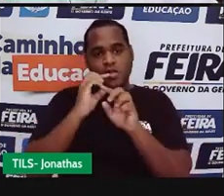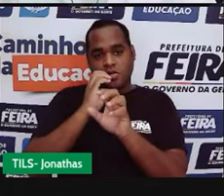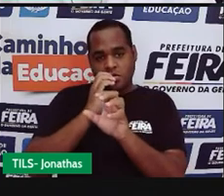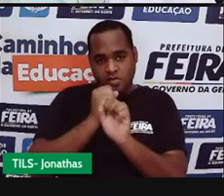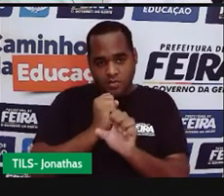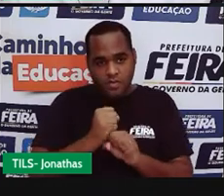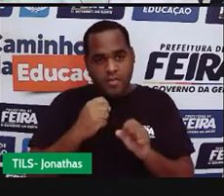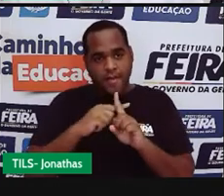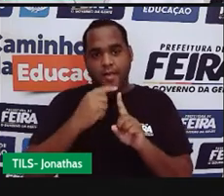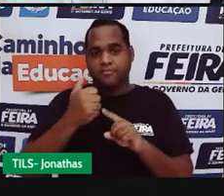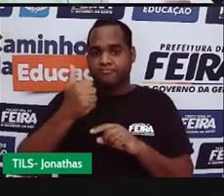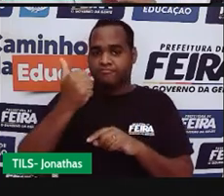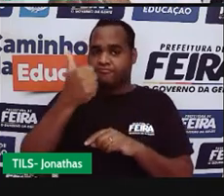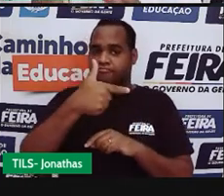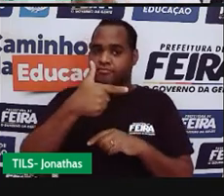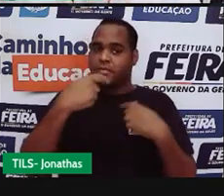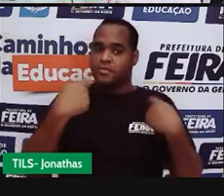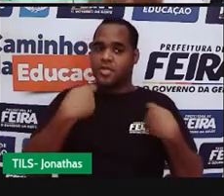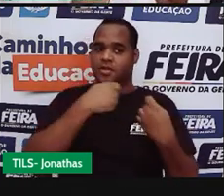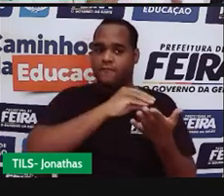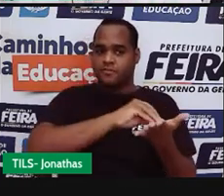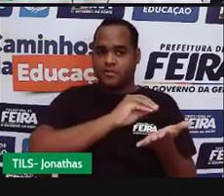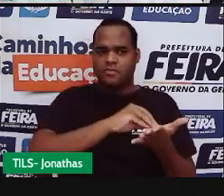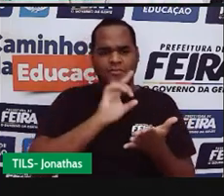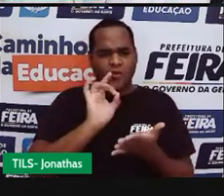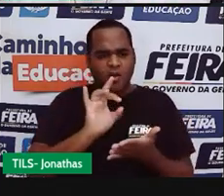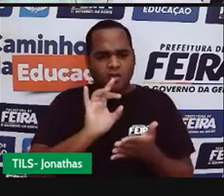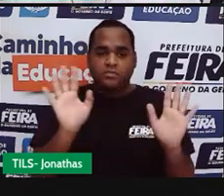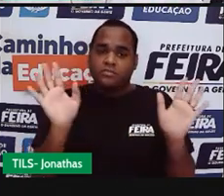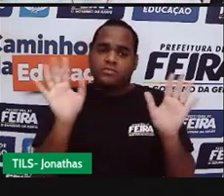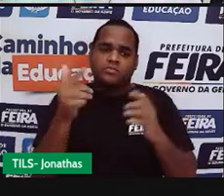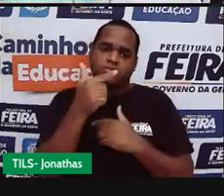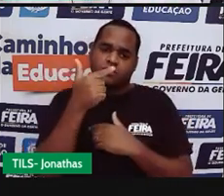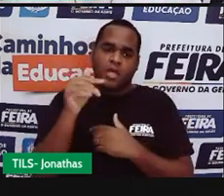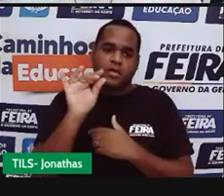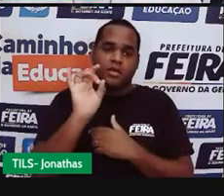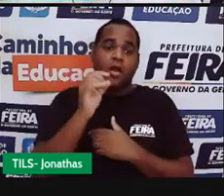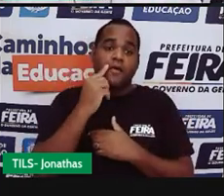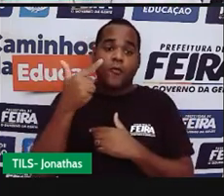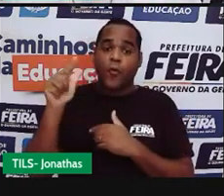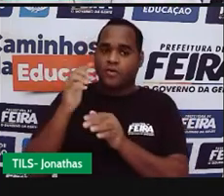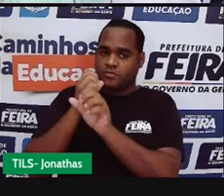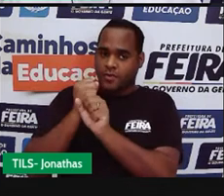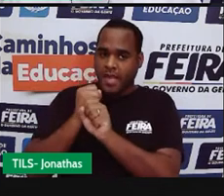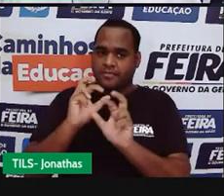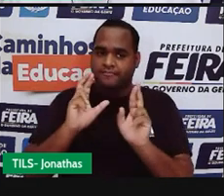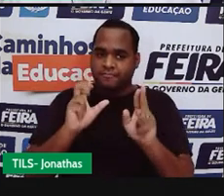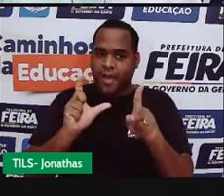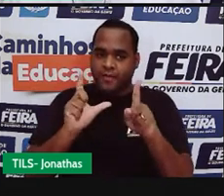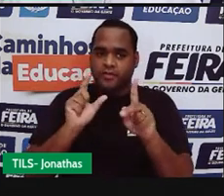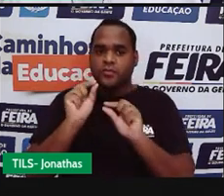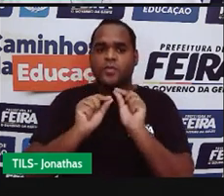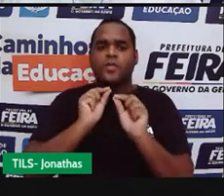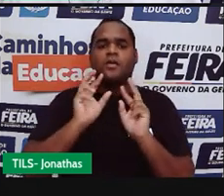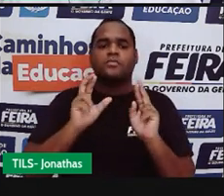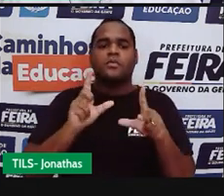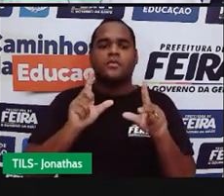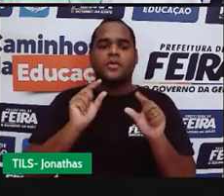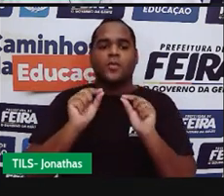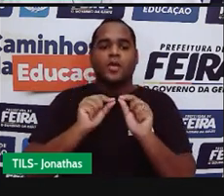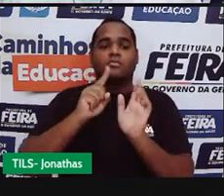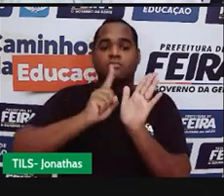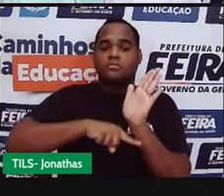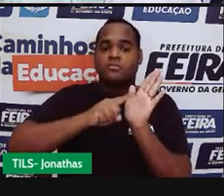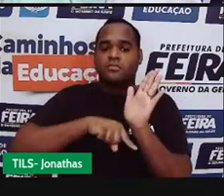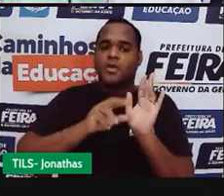maior do que o que sobrou. Mas é só isso? Não. Quando você fizer a diferença, a diferença é conta de